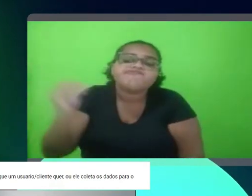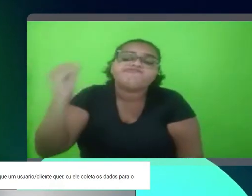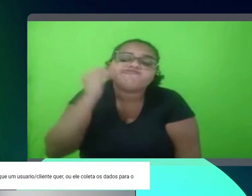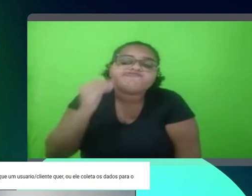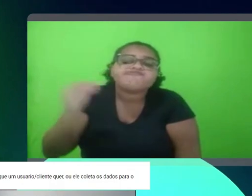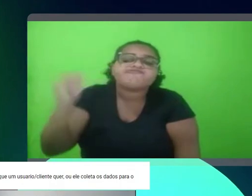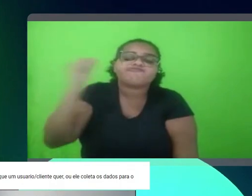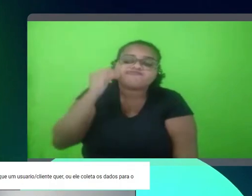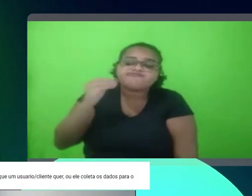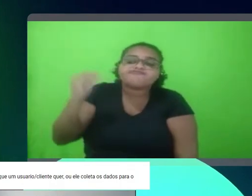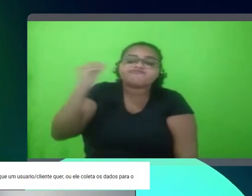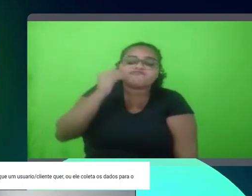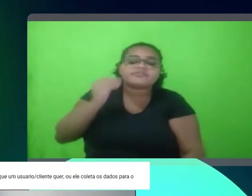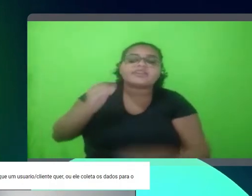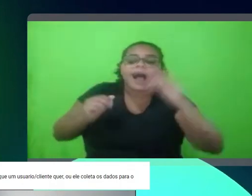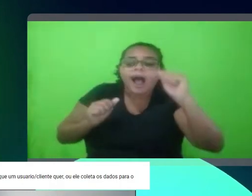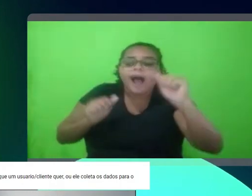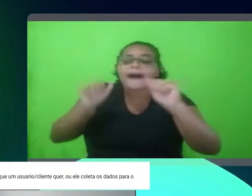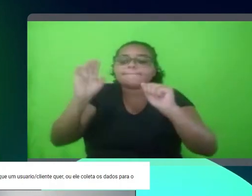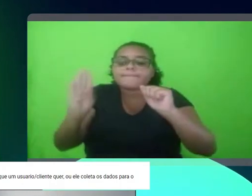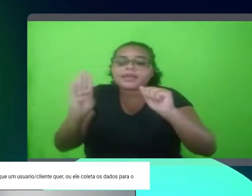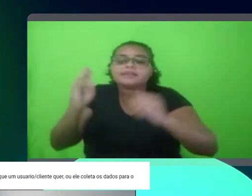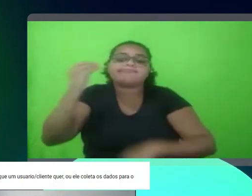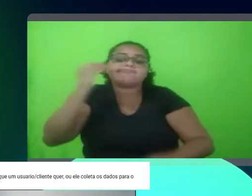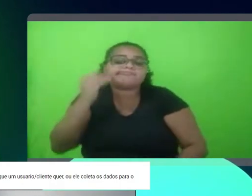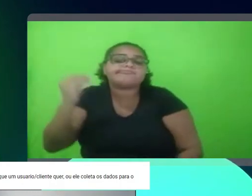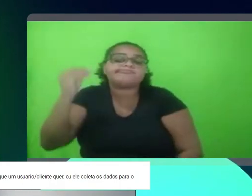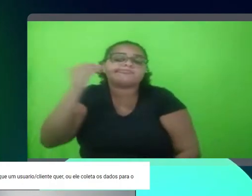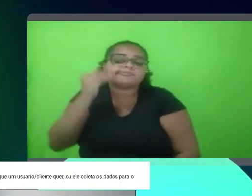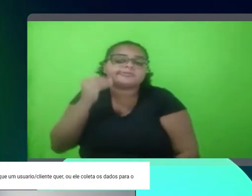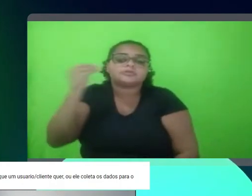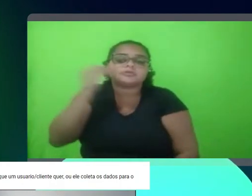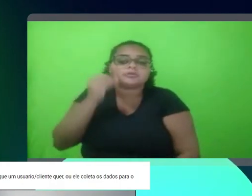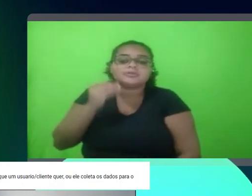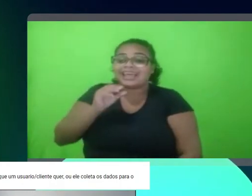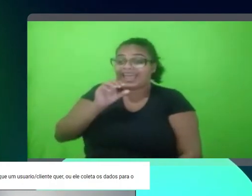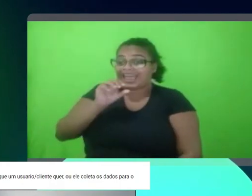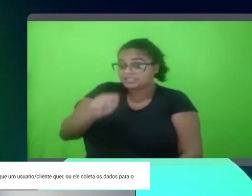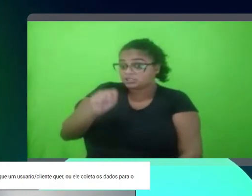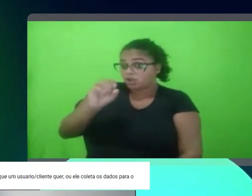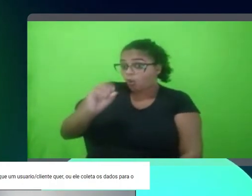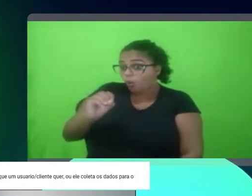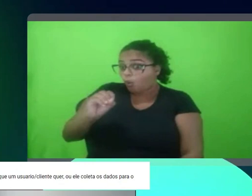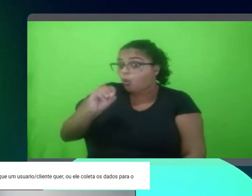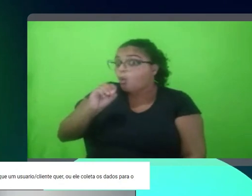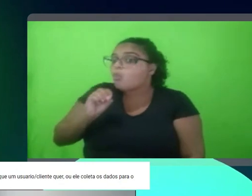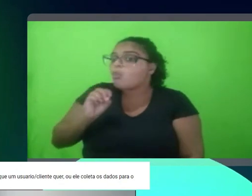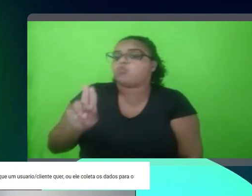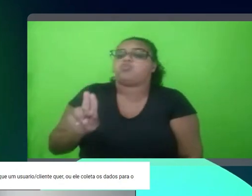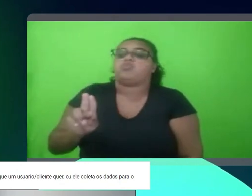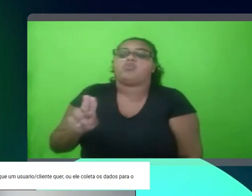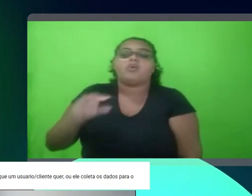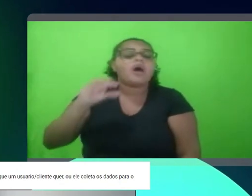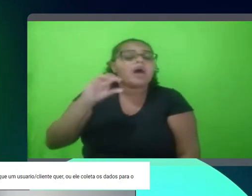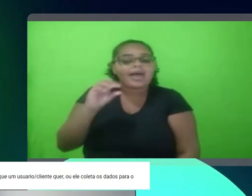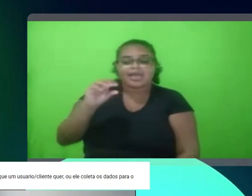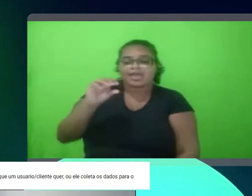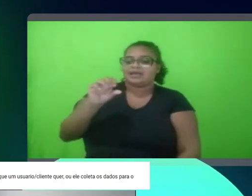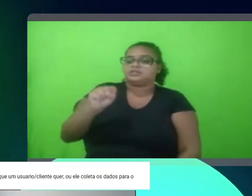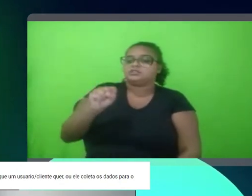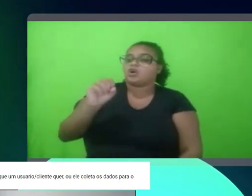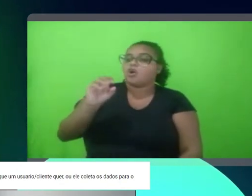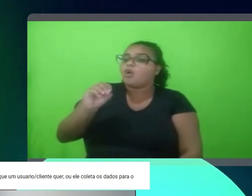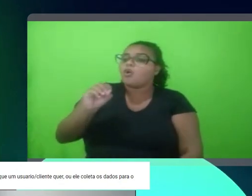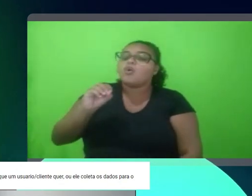Teste e ferramenta. não sabe. Você faz o teste AB e vai, tá? Mas, o objetivo de SEO, a gente está falando, é antes do